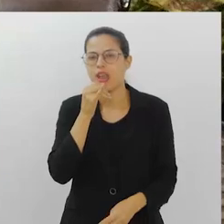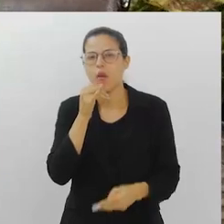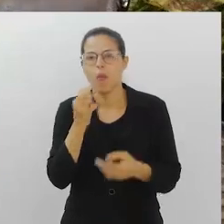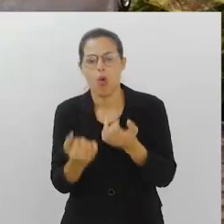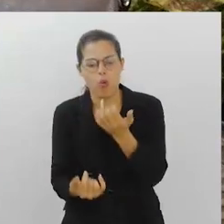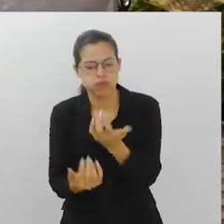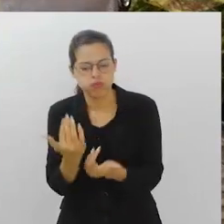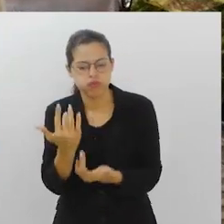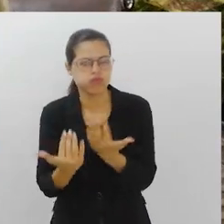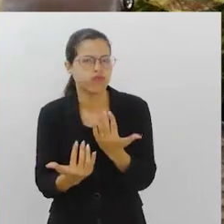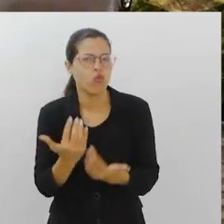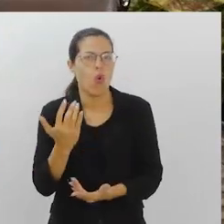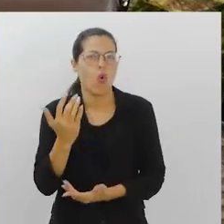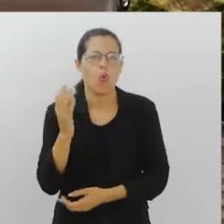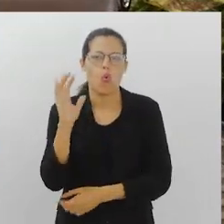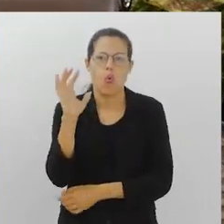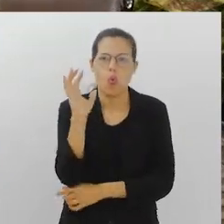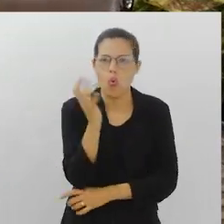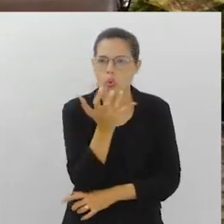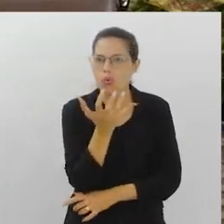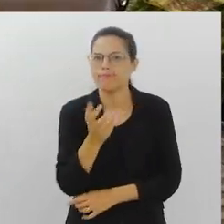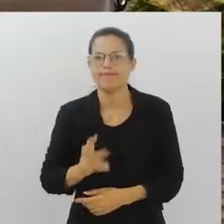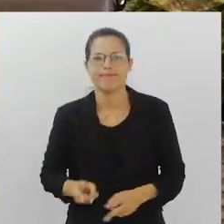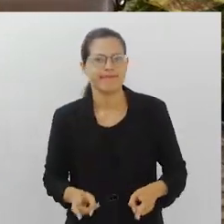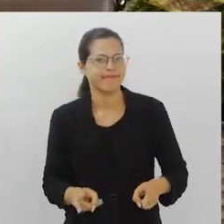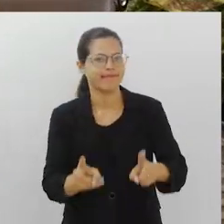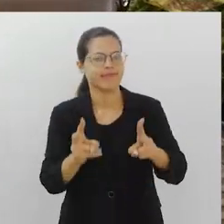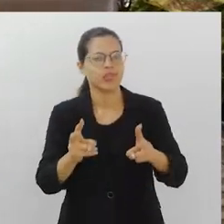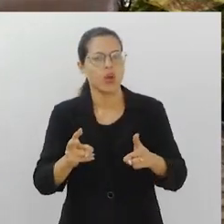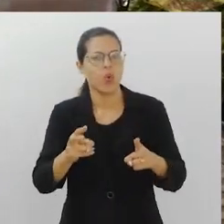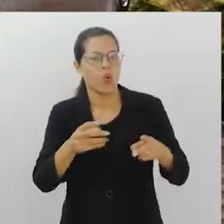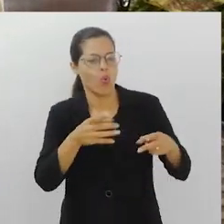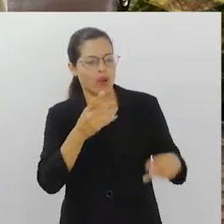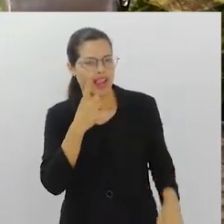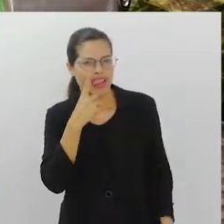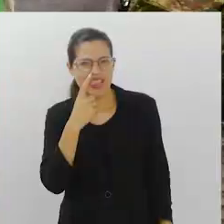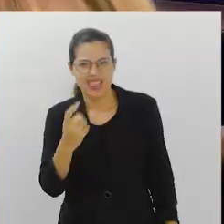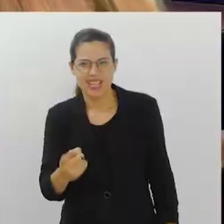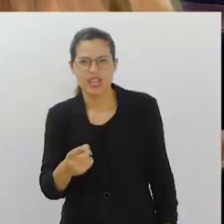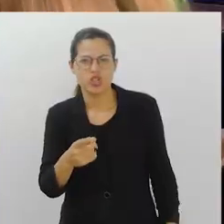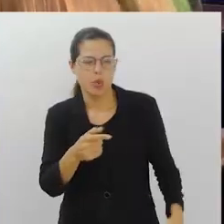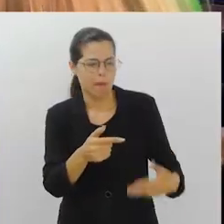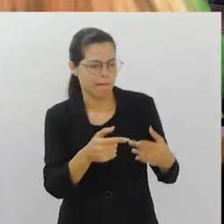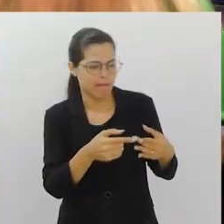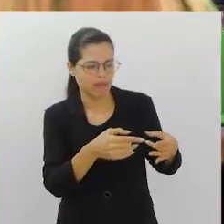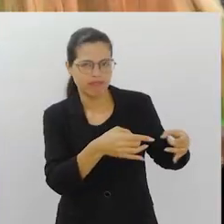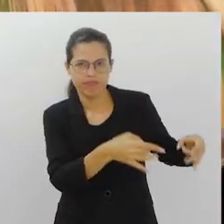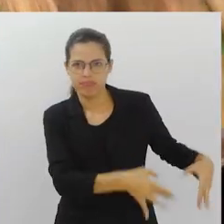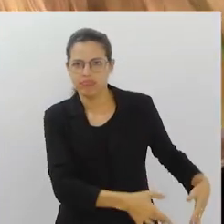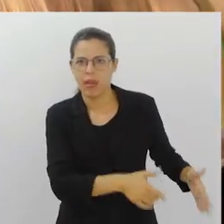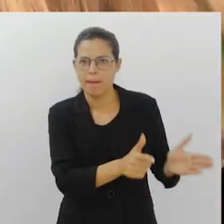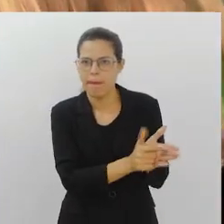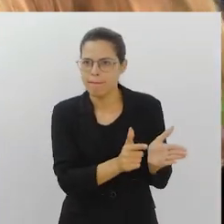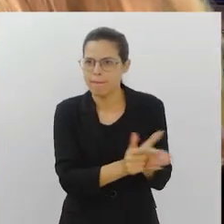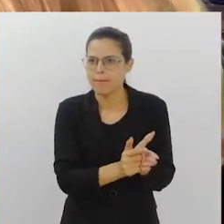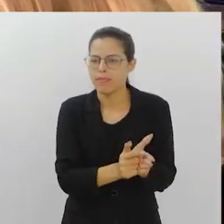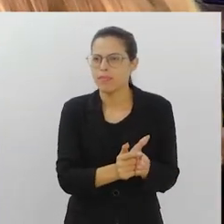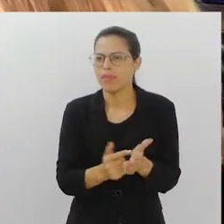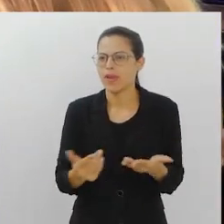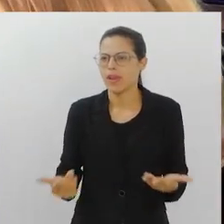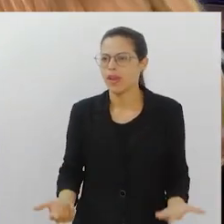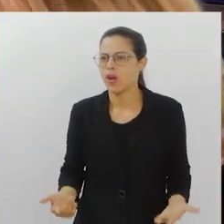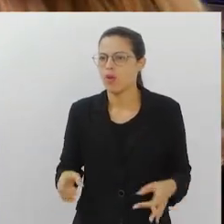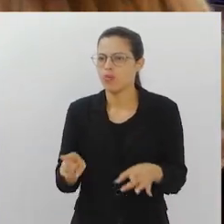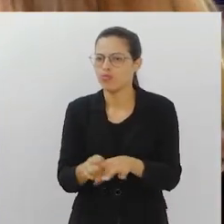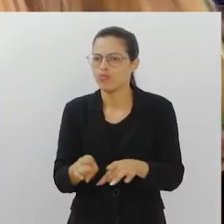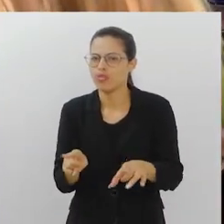por exemplo, de botar fogo na mata, de jogar o papel no chão que vai entupir o bueiro, de uma série de... O